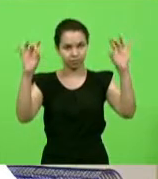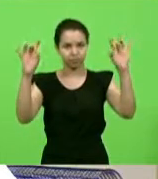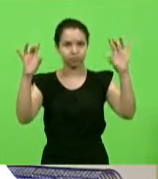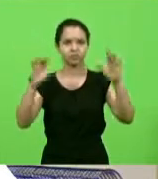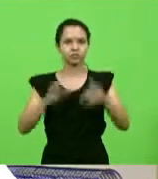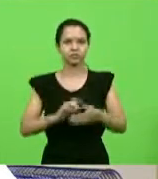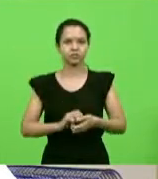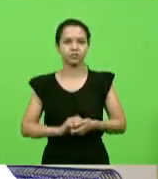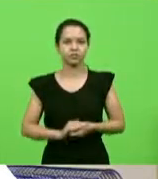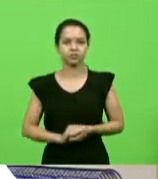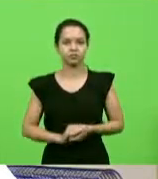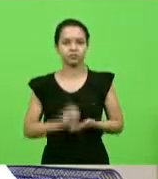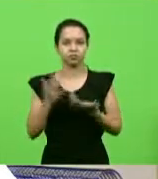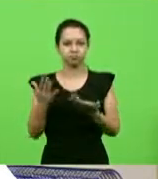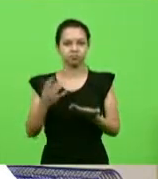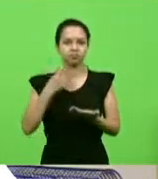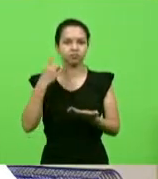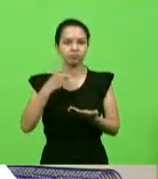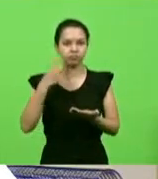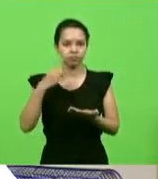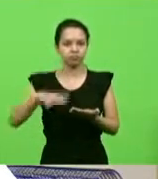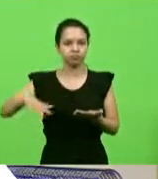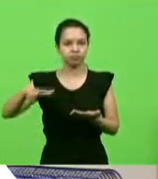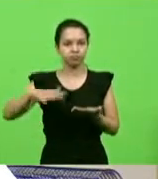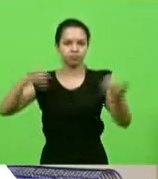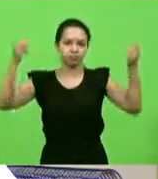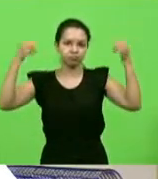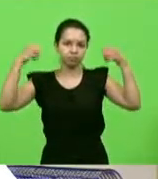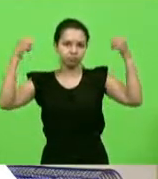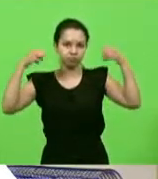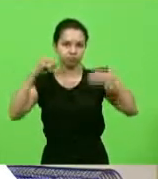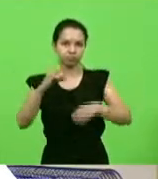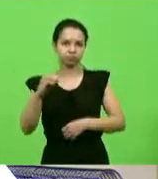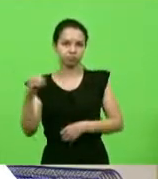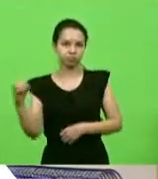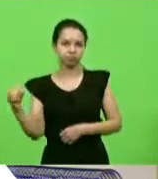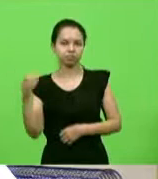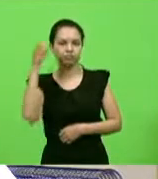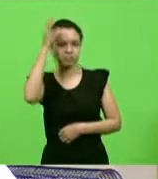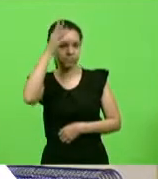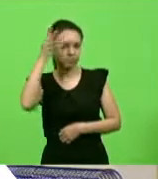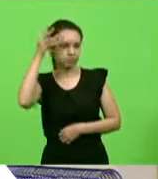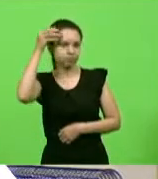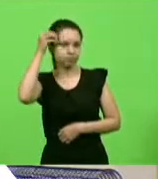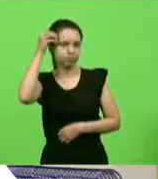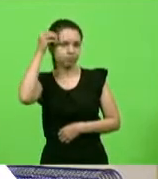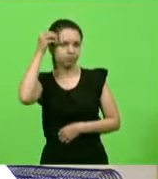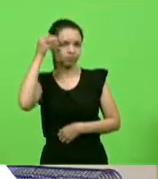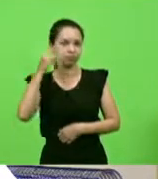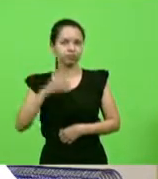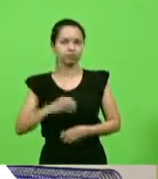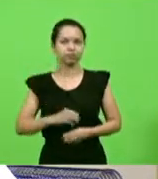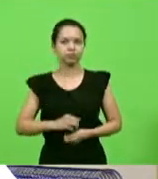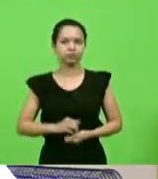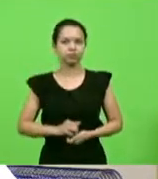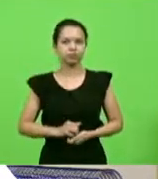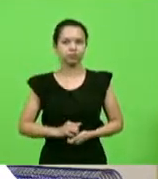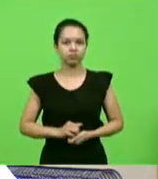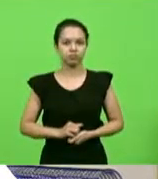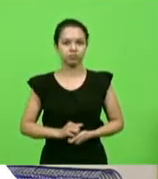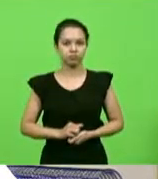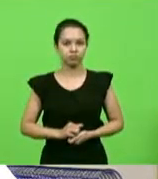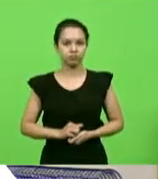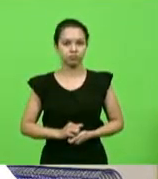deputada de Chapecó, do Oeste de Santa Catarina, Luciane Carminage, que proceda à leitura da